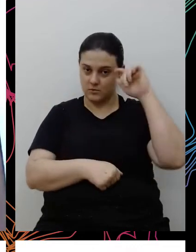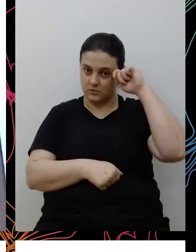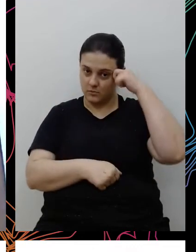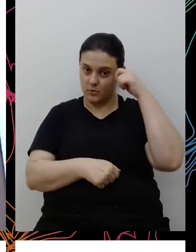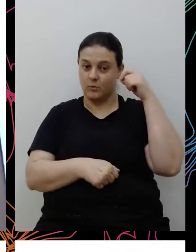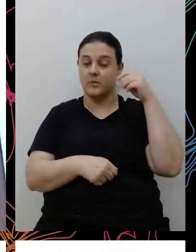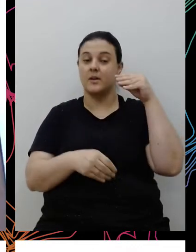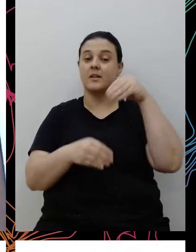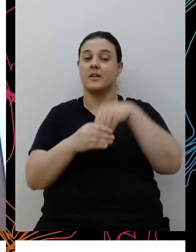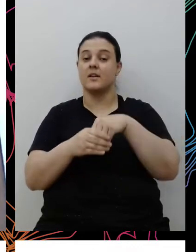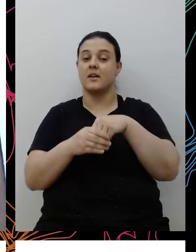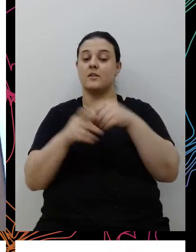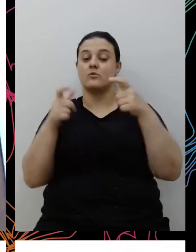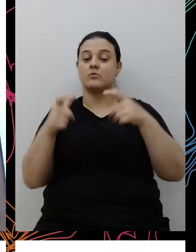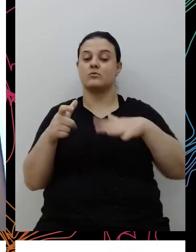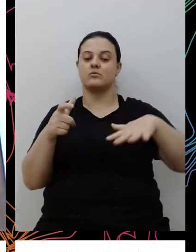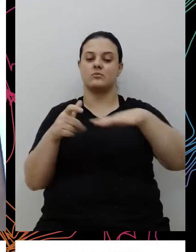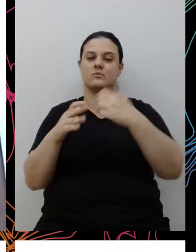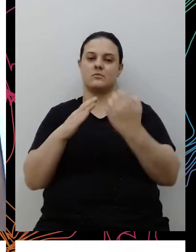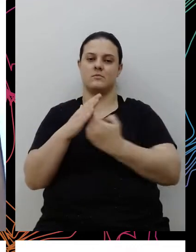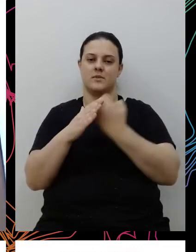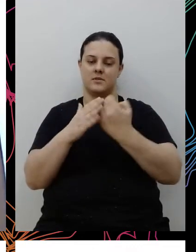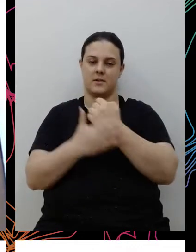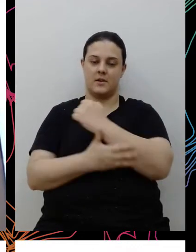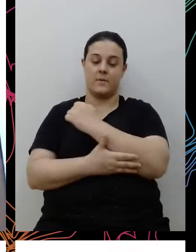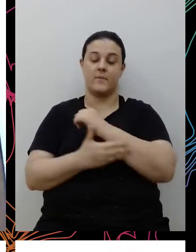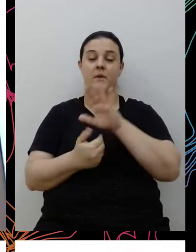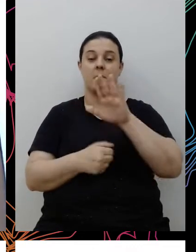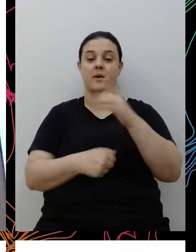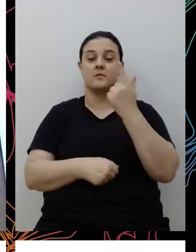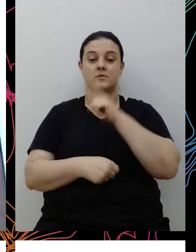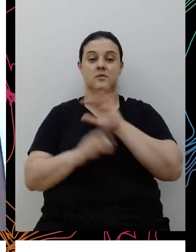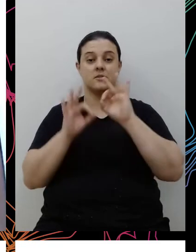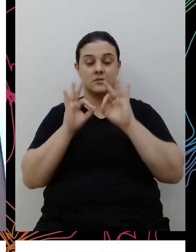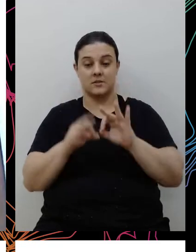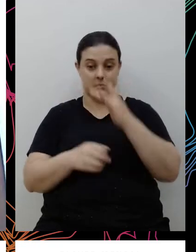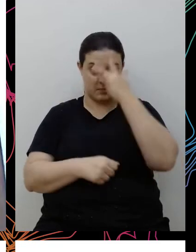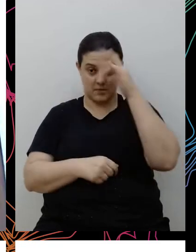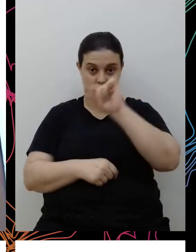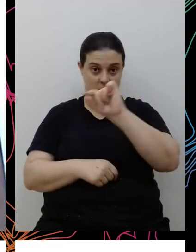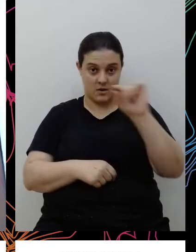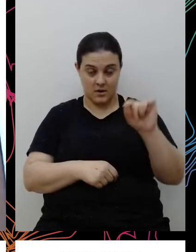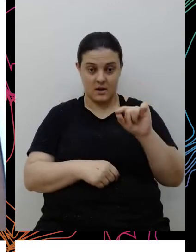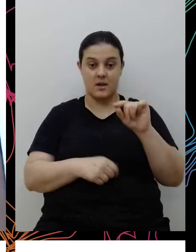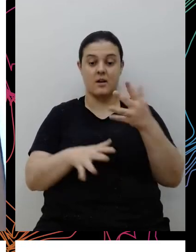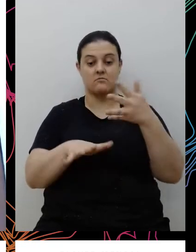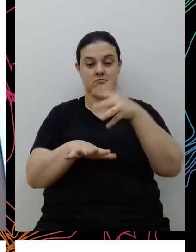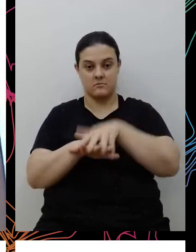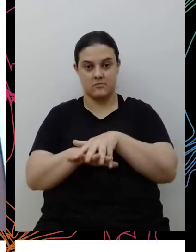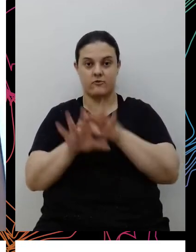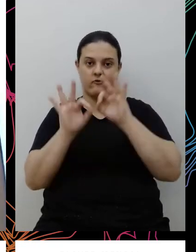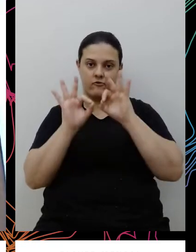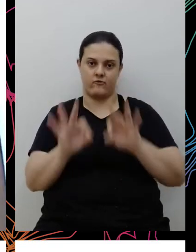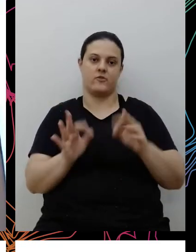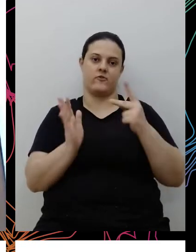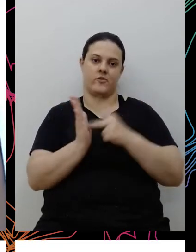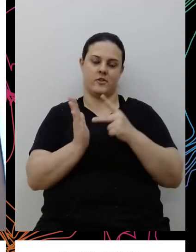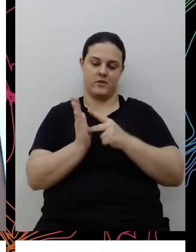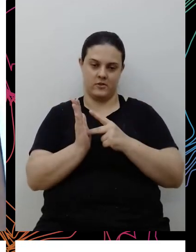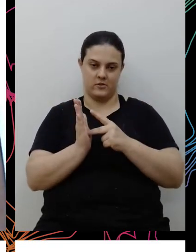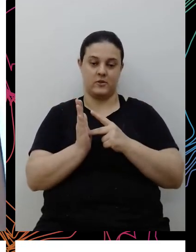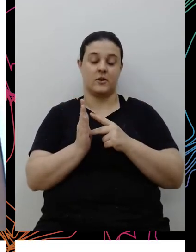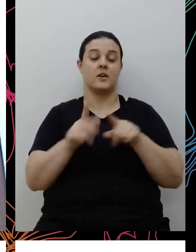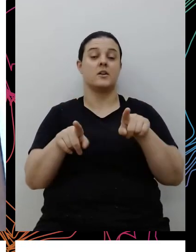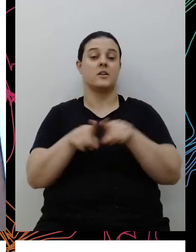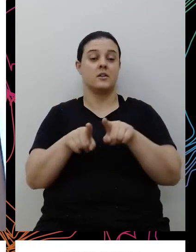espaço empresarial, né? Que faça de fato com que essas pessoas sejam incluídas no ambiente corporativo e